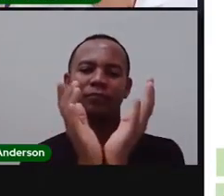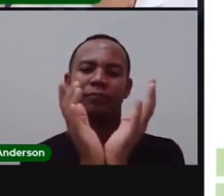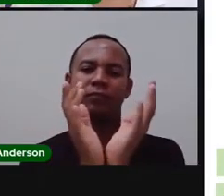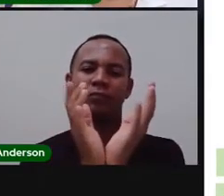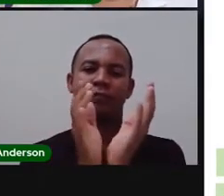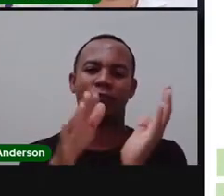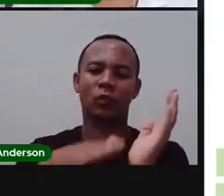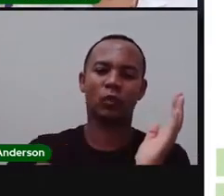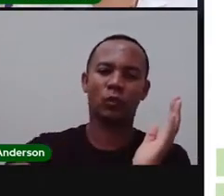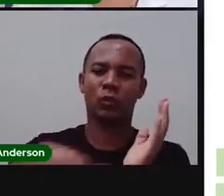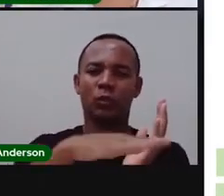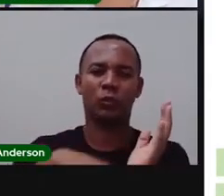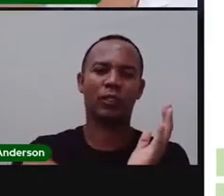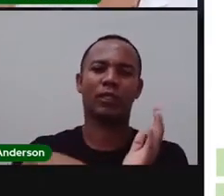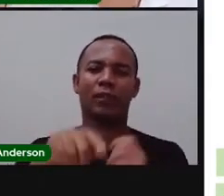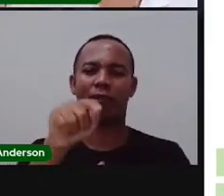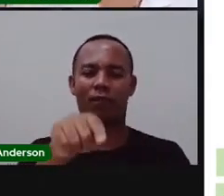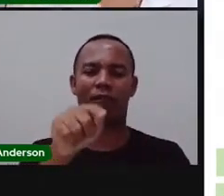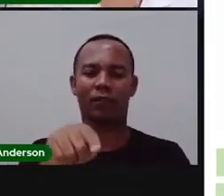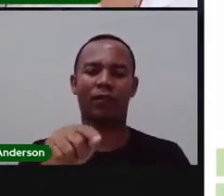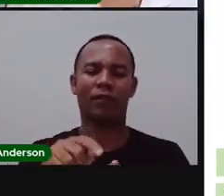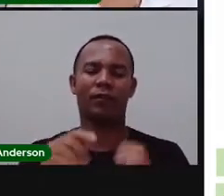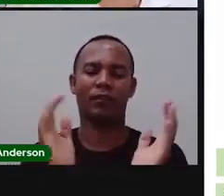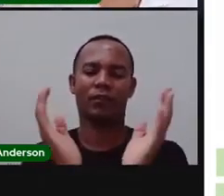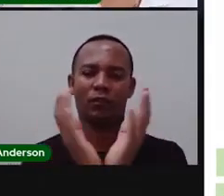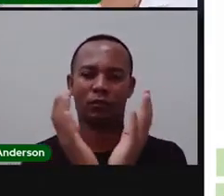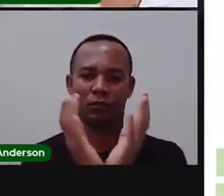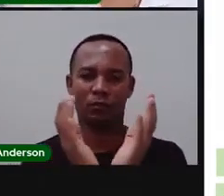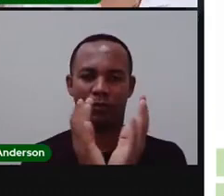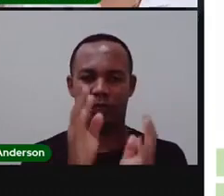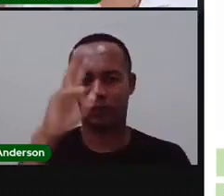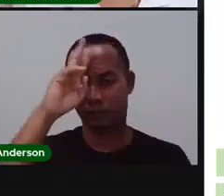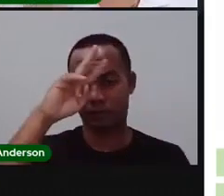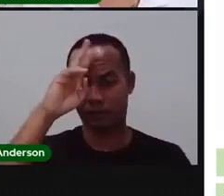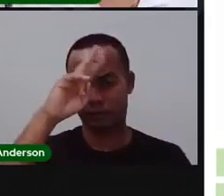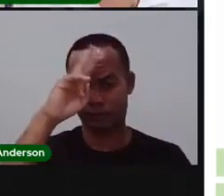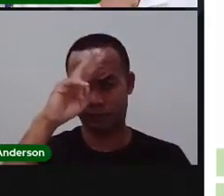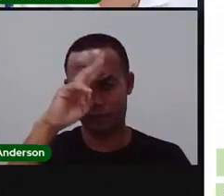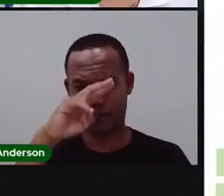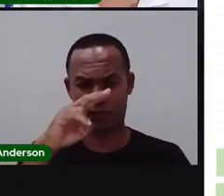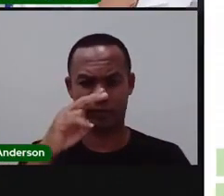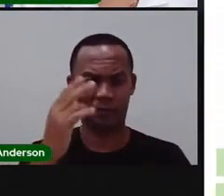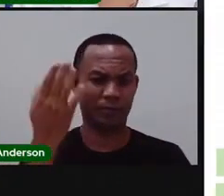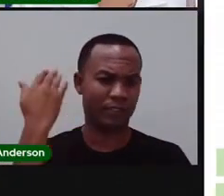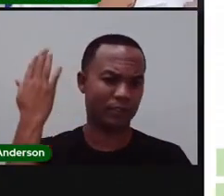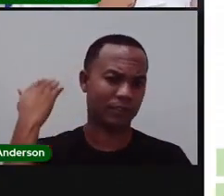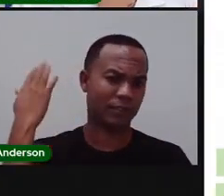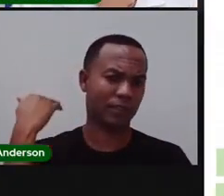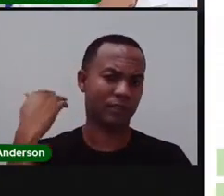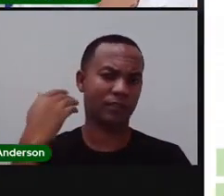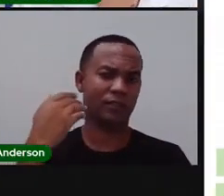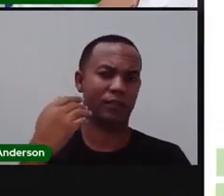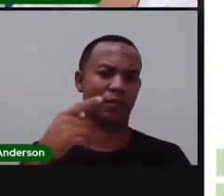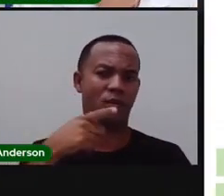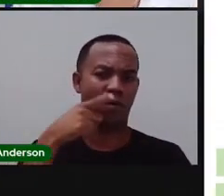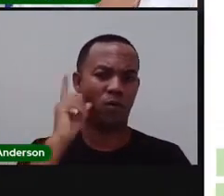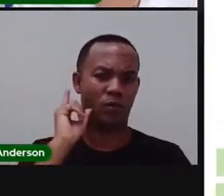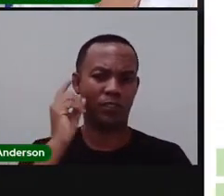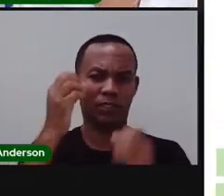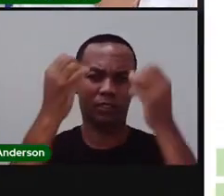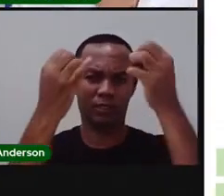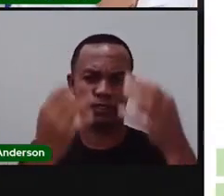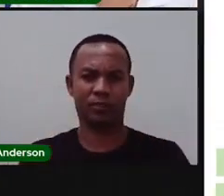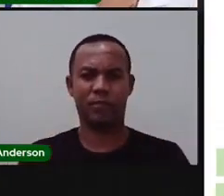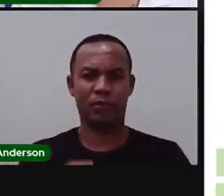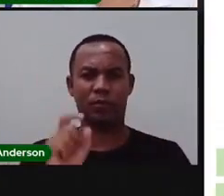Tomba. Lembra que na aula passada, em uma das aulas, né? Na aula de quinta, na aula de ontem, a Pró falou com